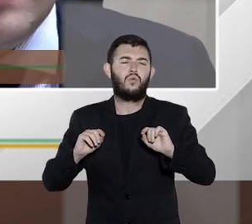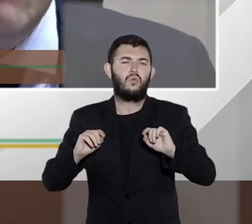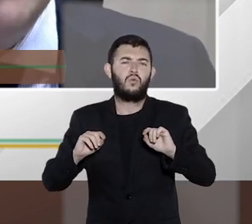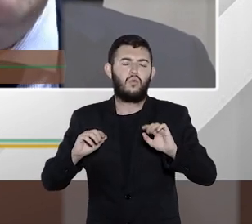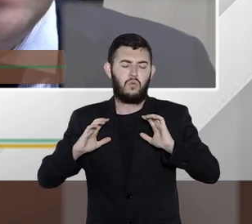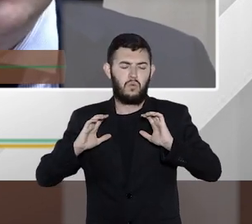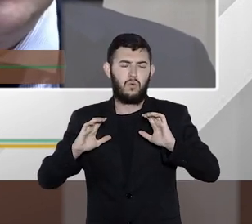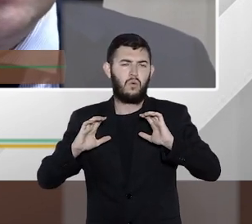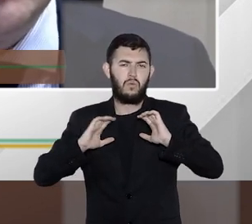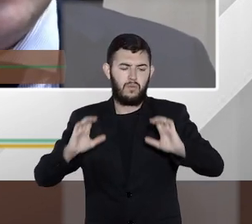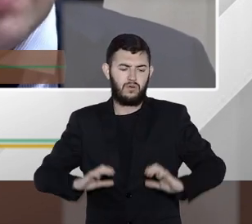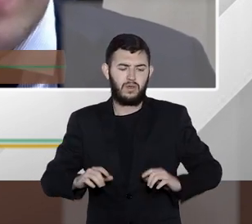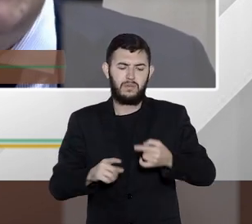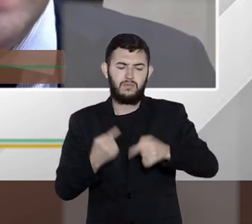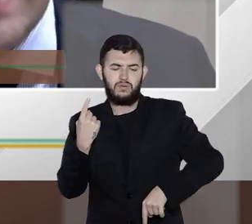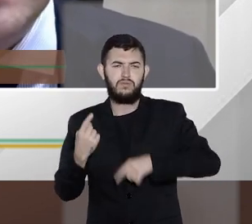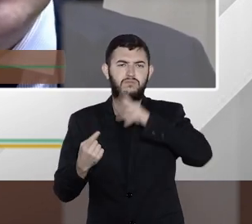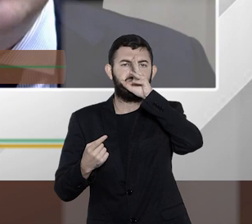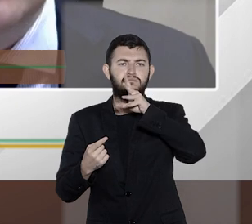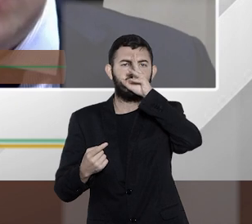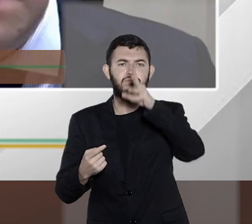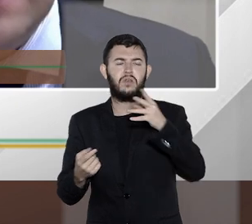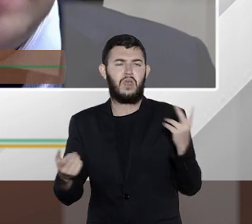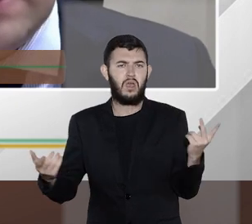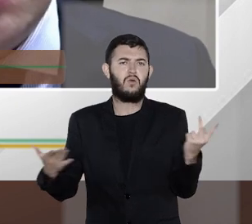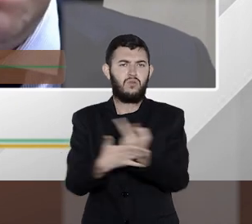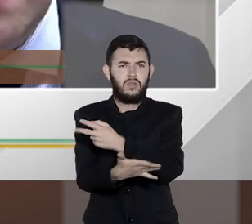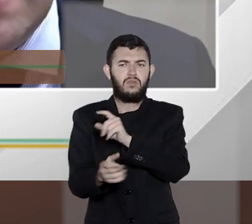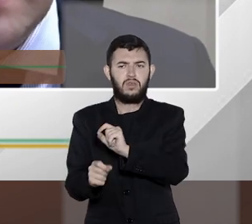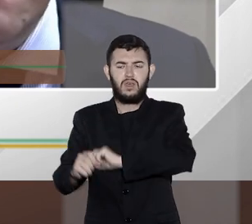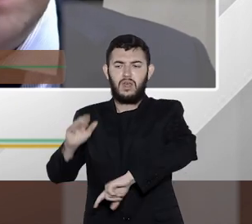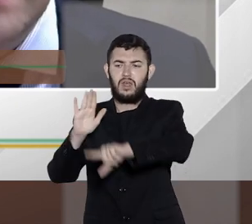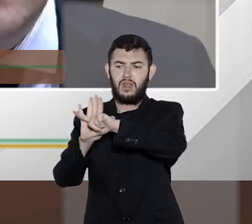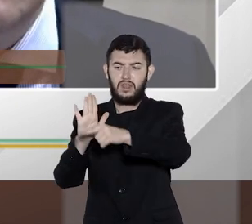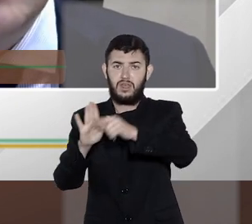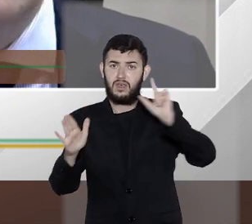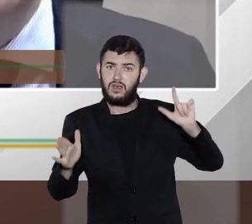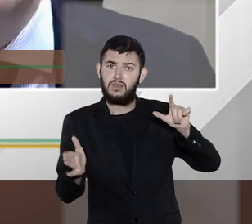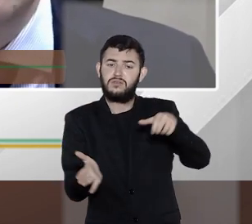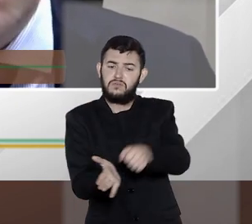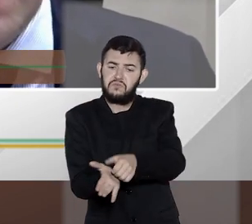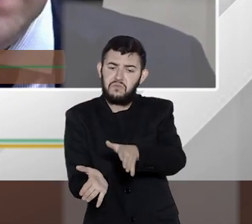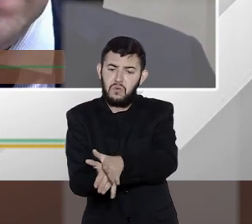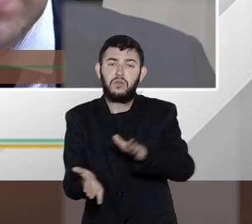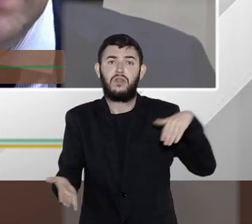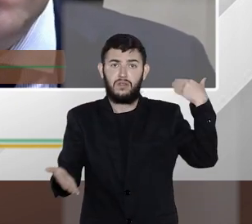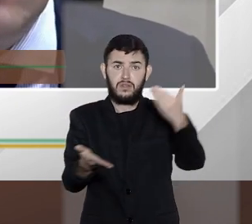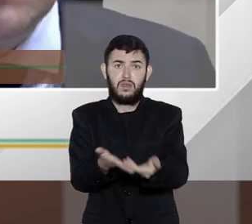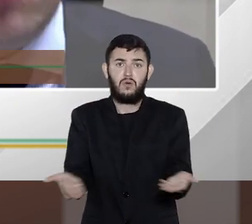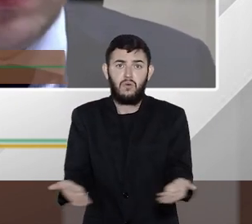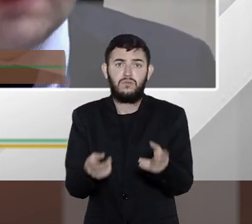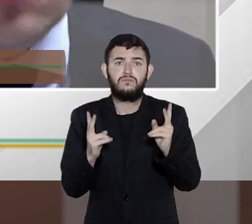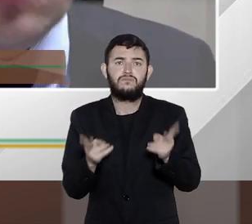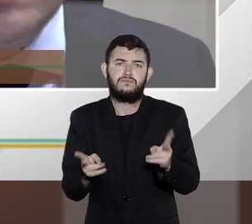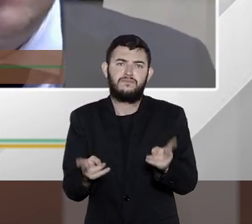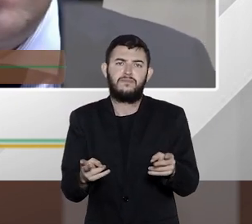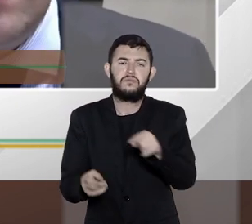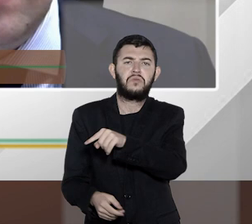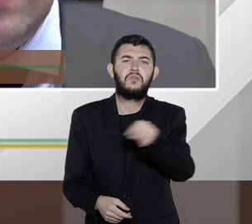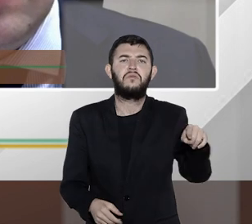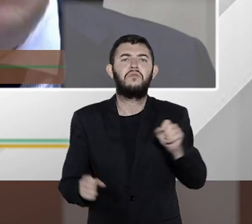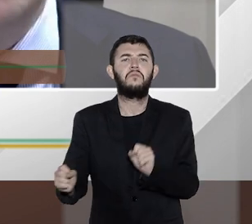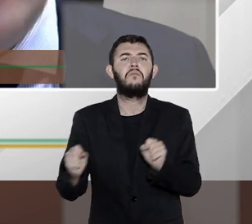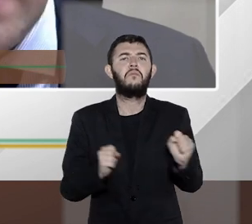previstas e já eram aplicadas anteriormente a LGTB também continuam vigentes. Então, você pode até